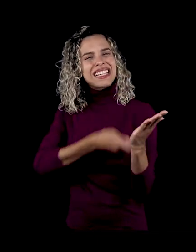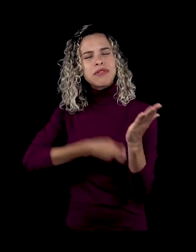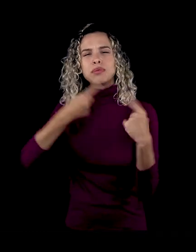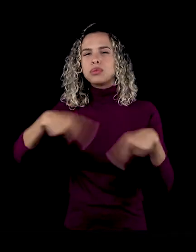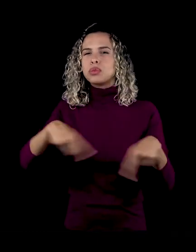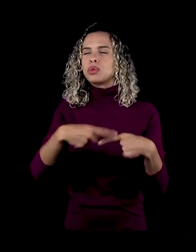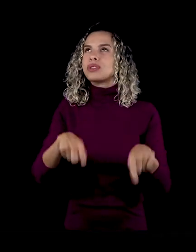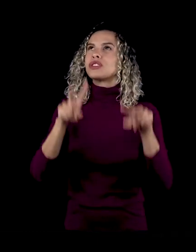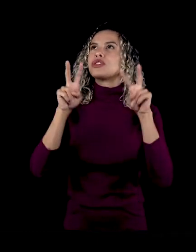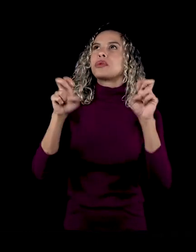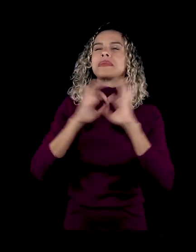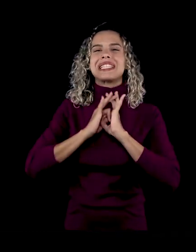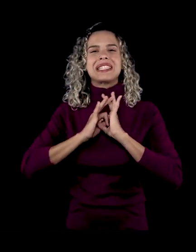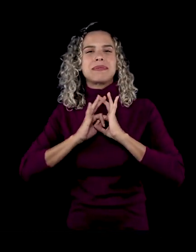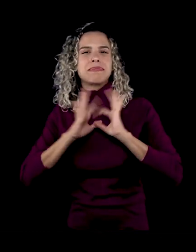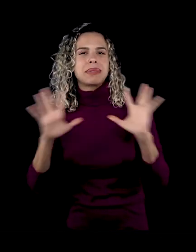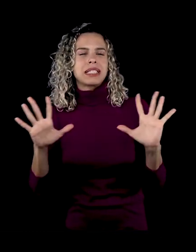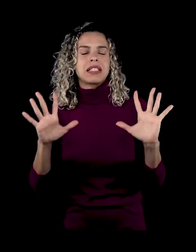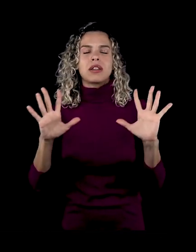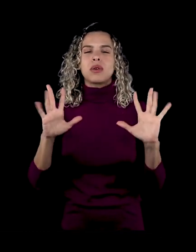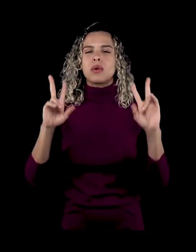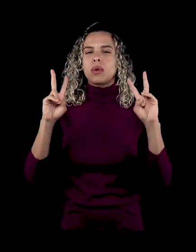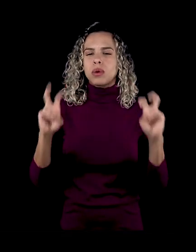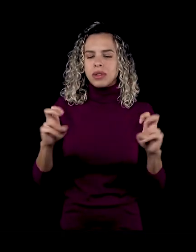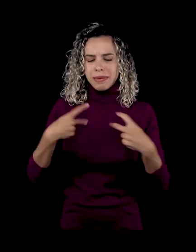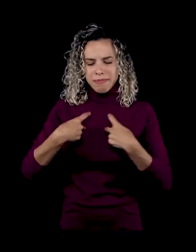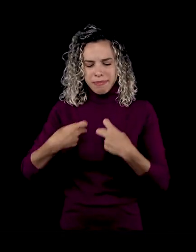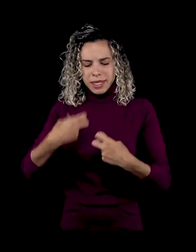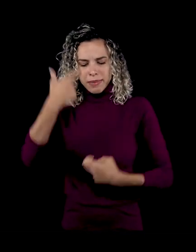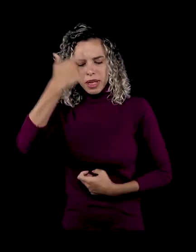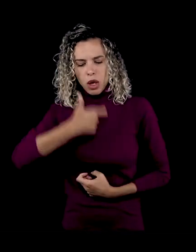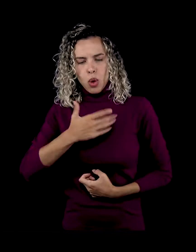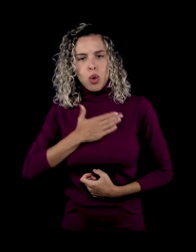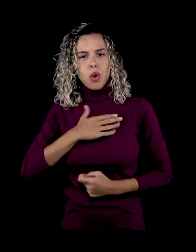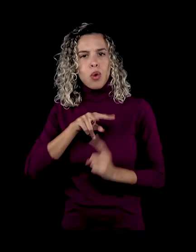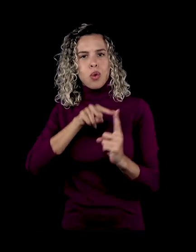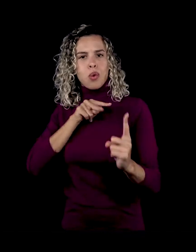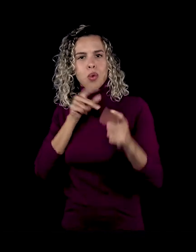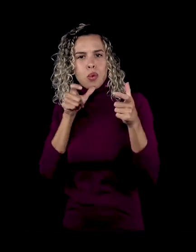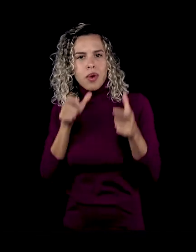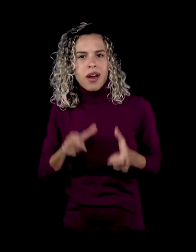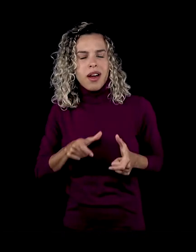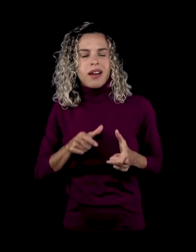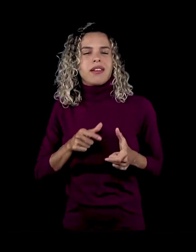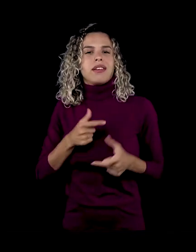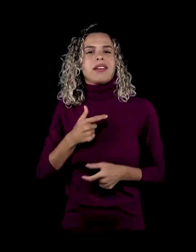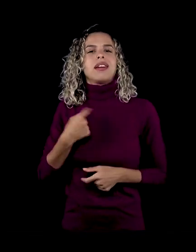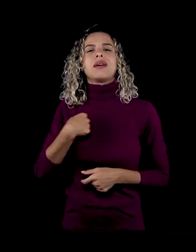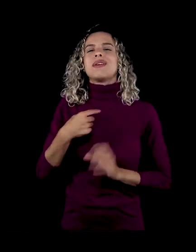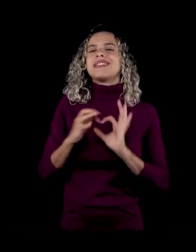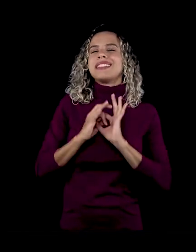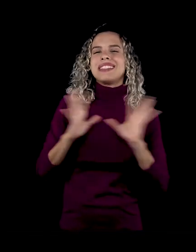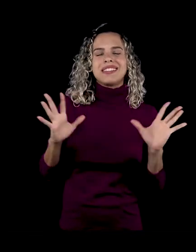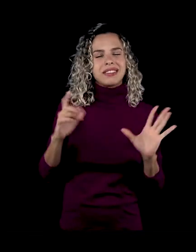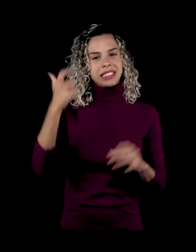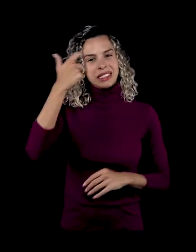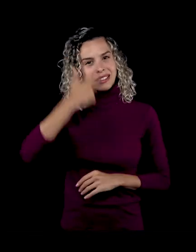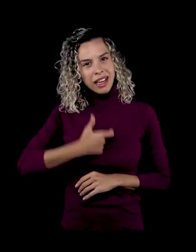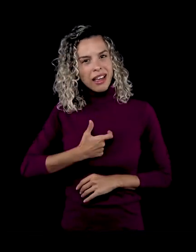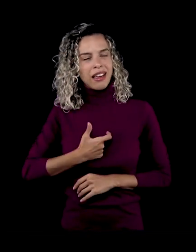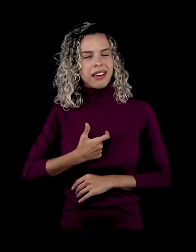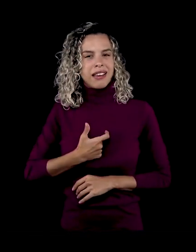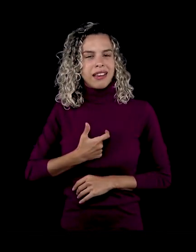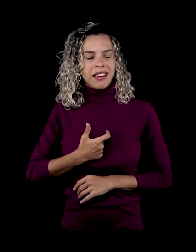coisas da libertação, uma coisa de você reconhecer o seu lugar, de você ser o que você é e ter esse